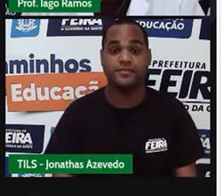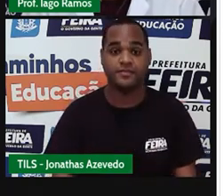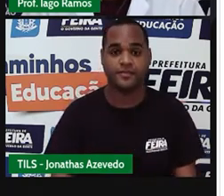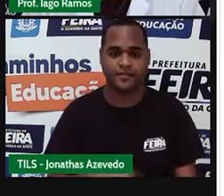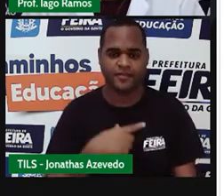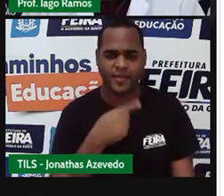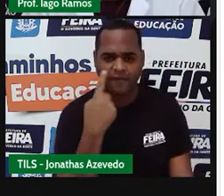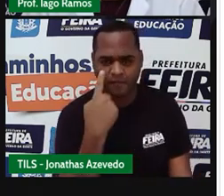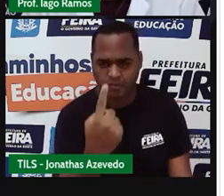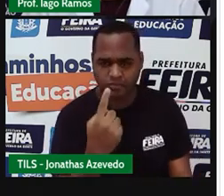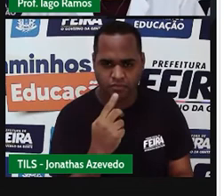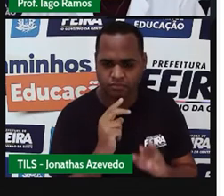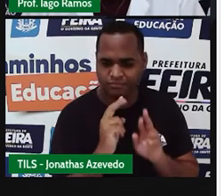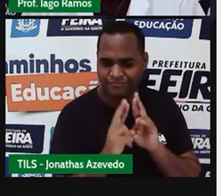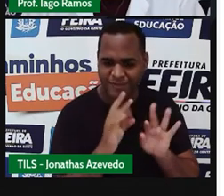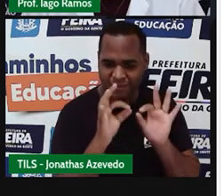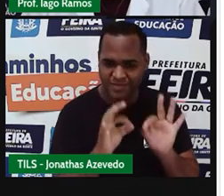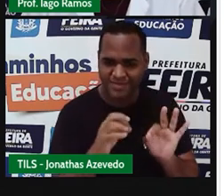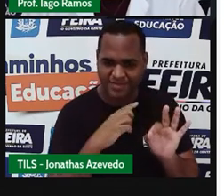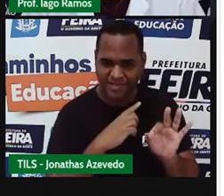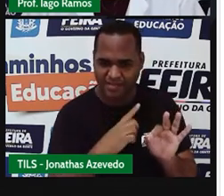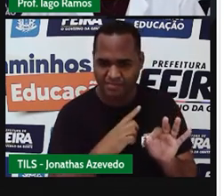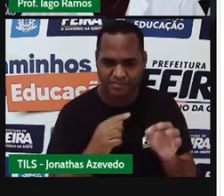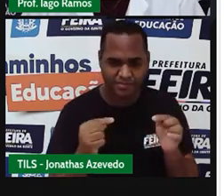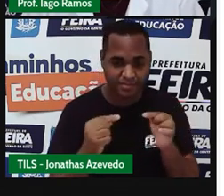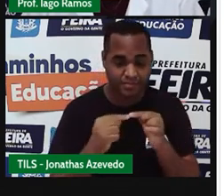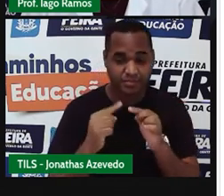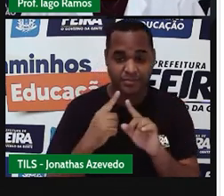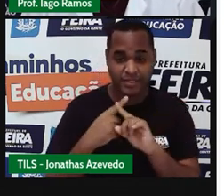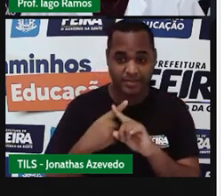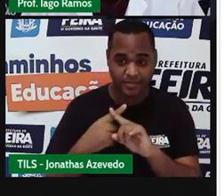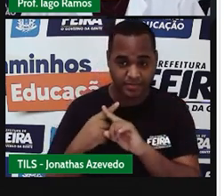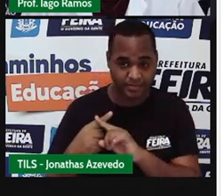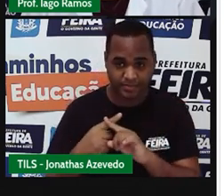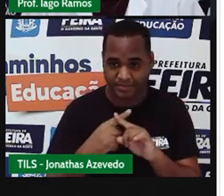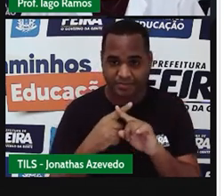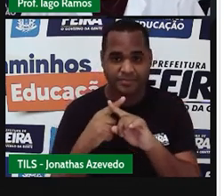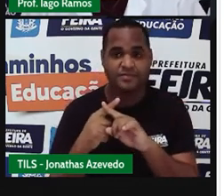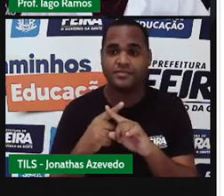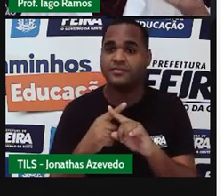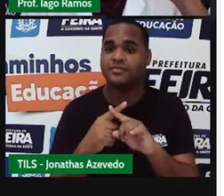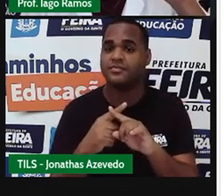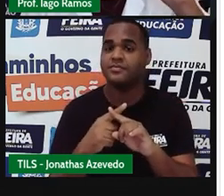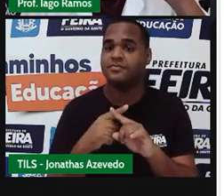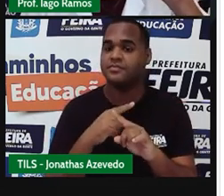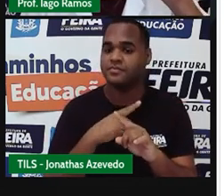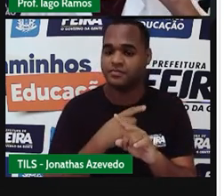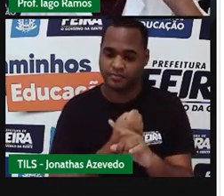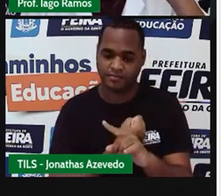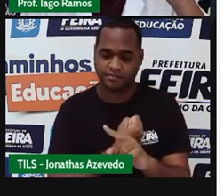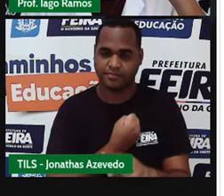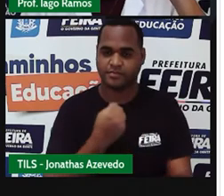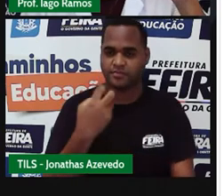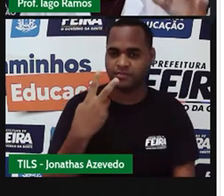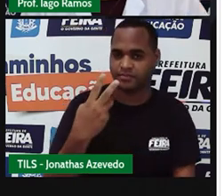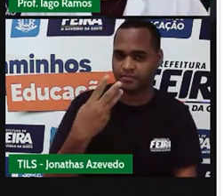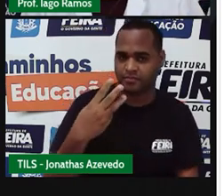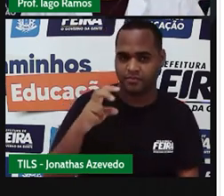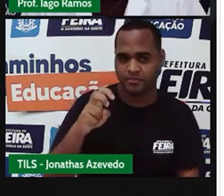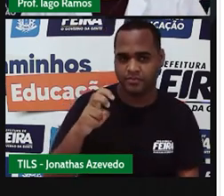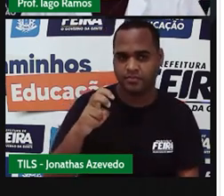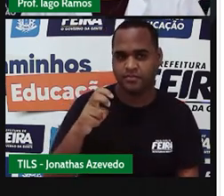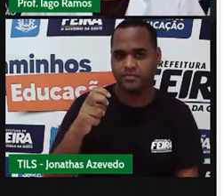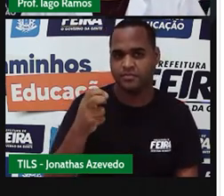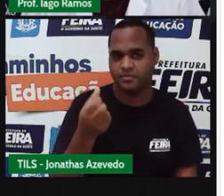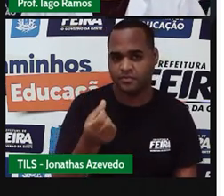resultados dessas multiplicações do número 2, 3, 4, 5 e 6